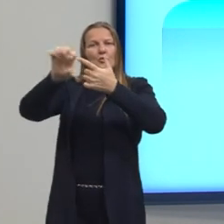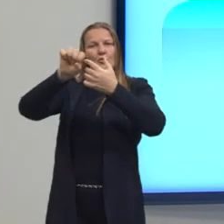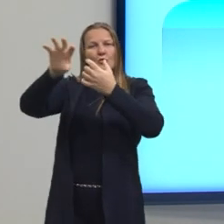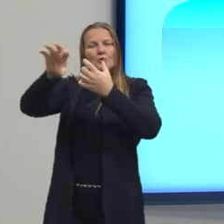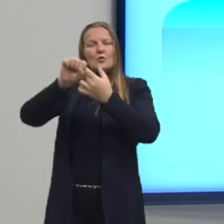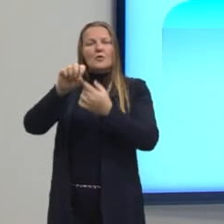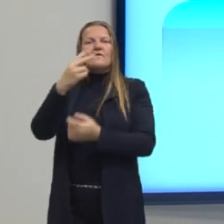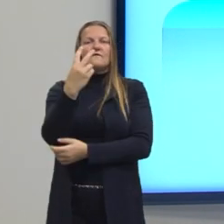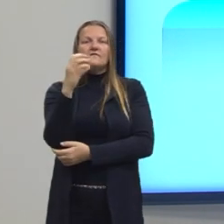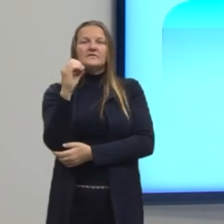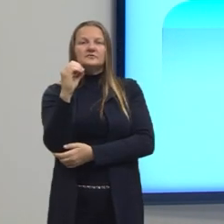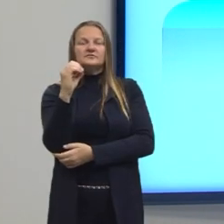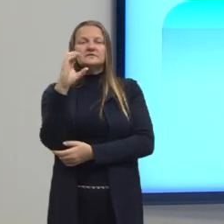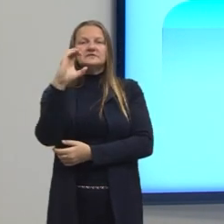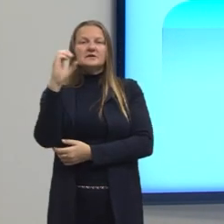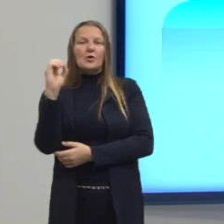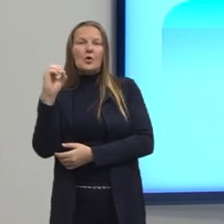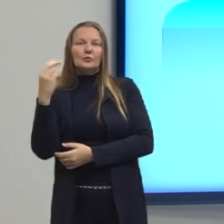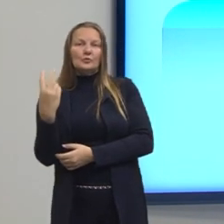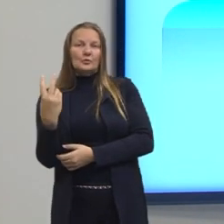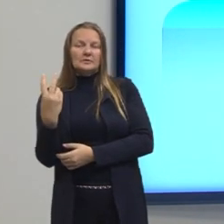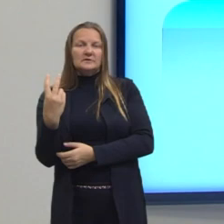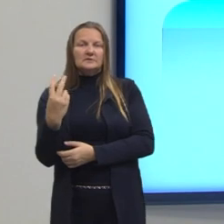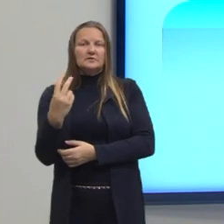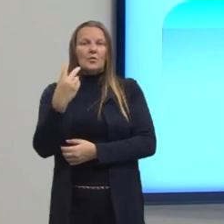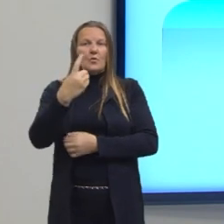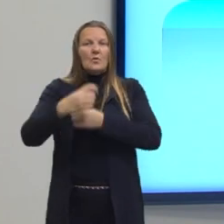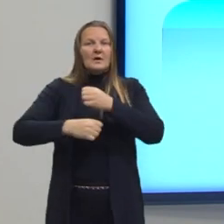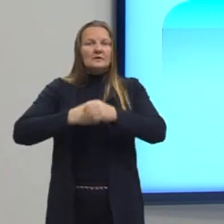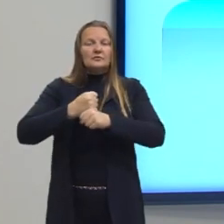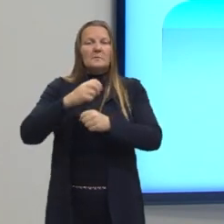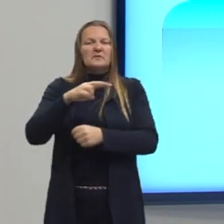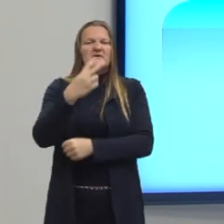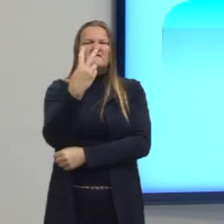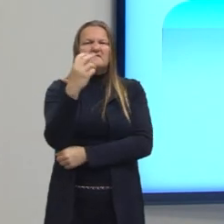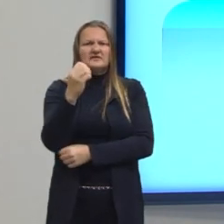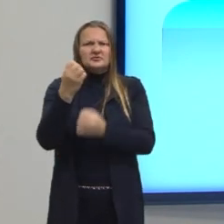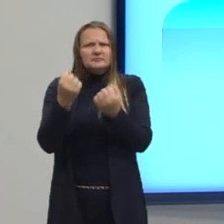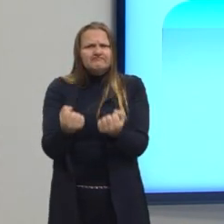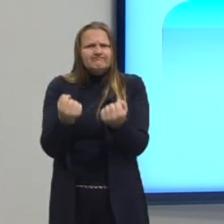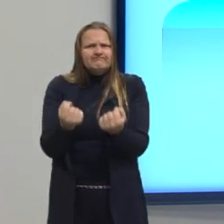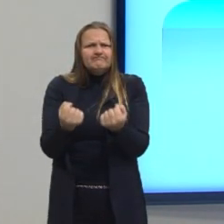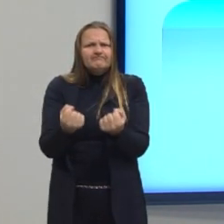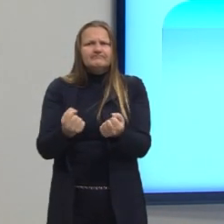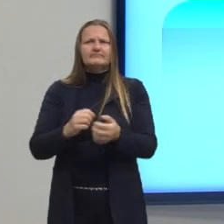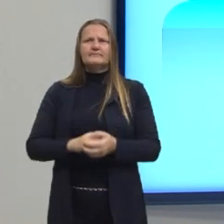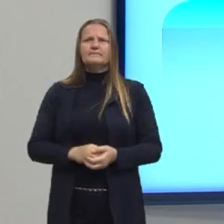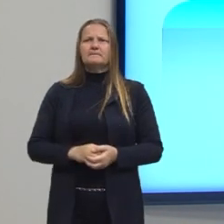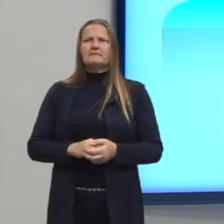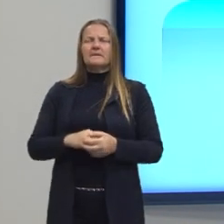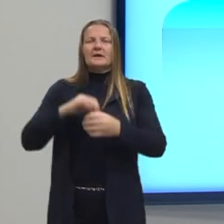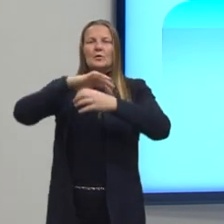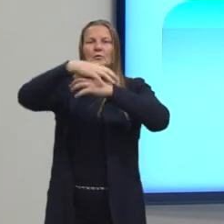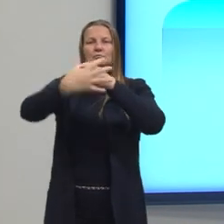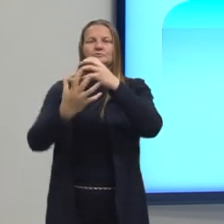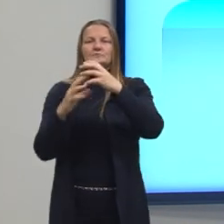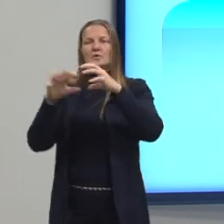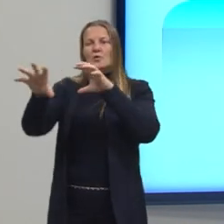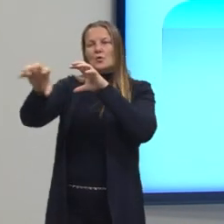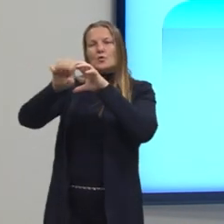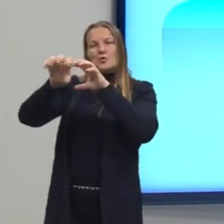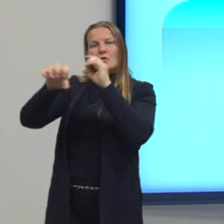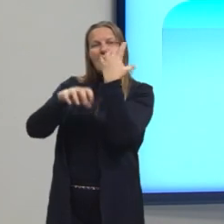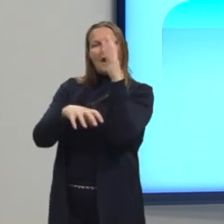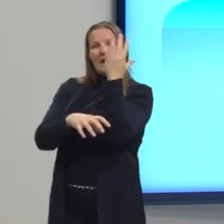quilos de dióxido de carbono por ano. Então, ela absorve da atmosfera, do meio ambiente,